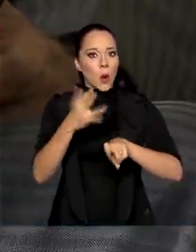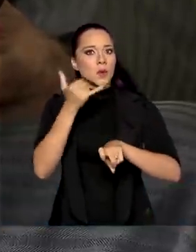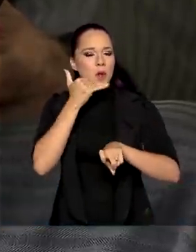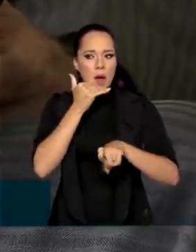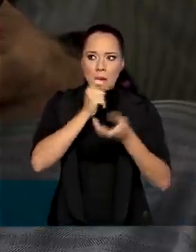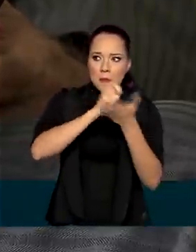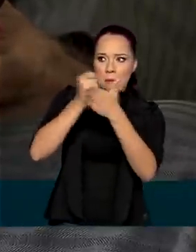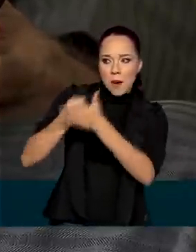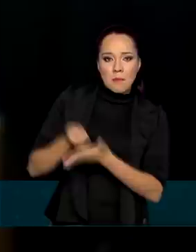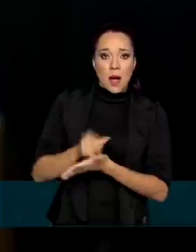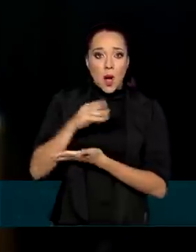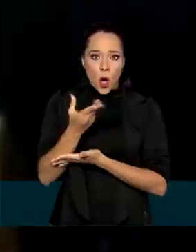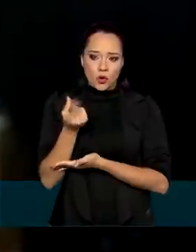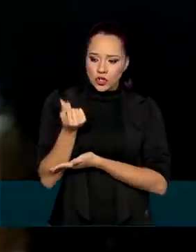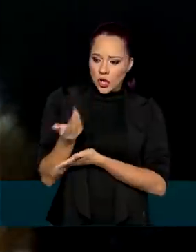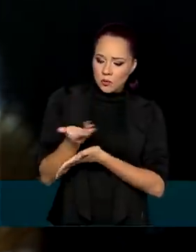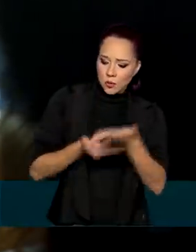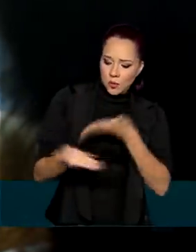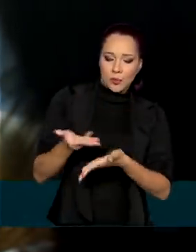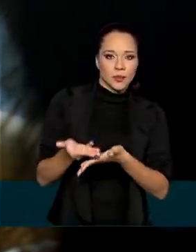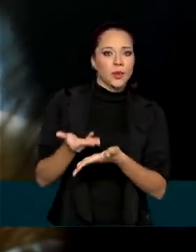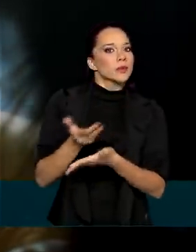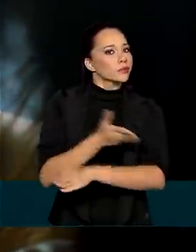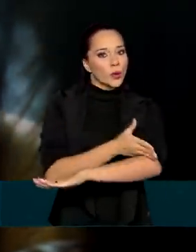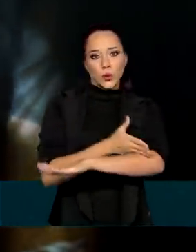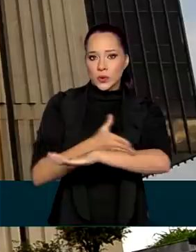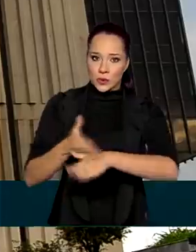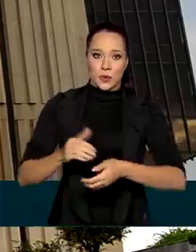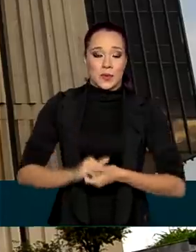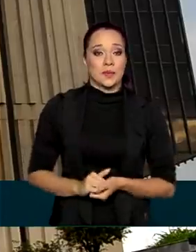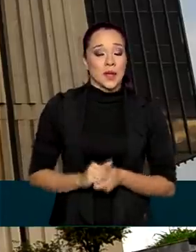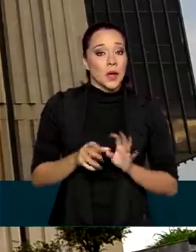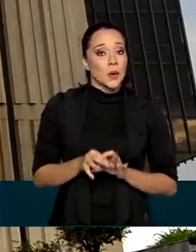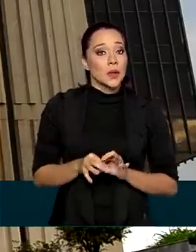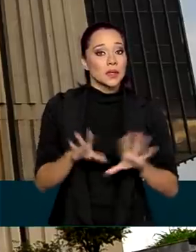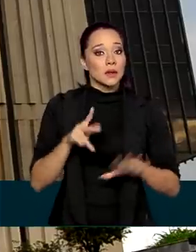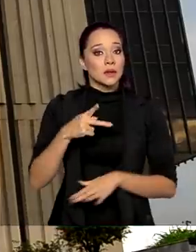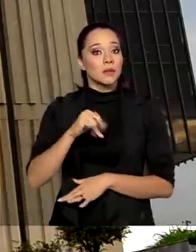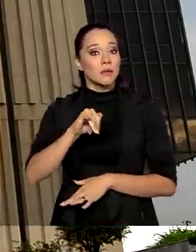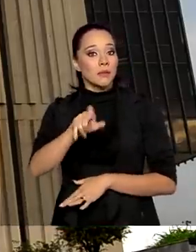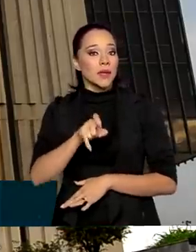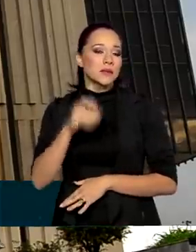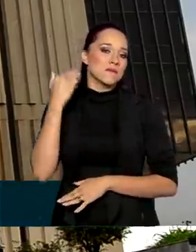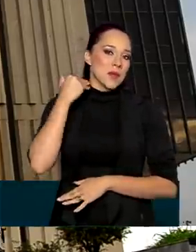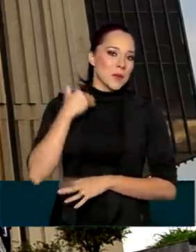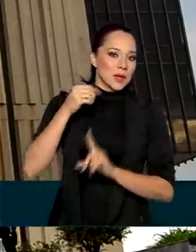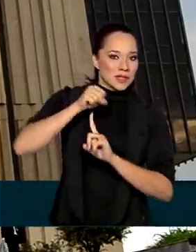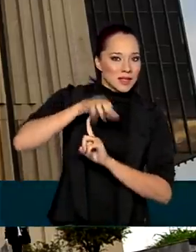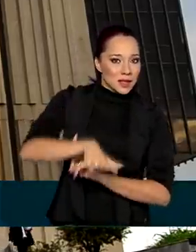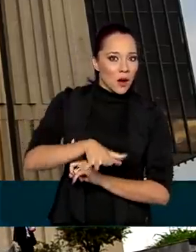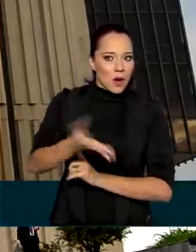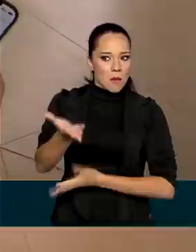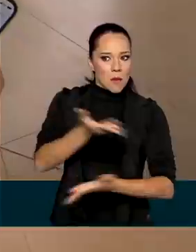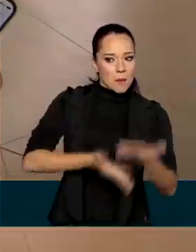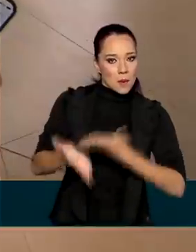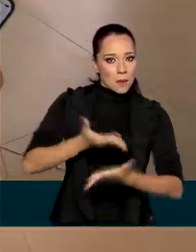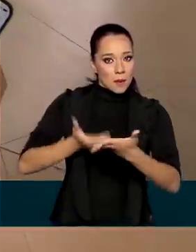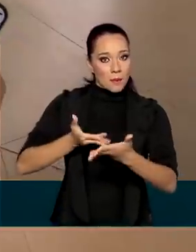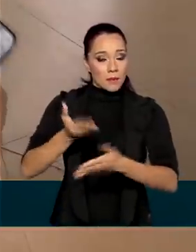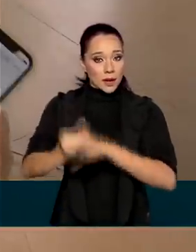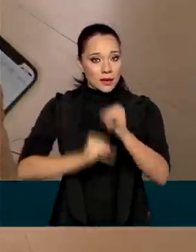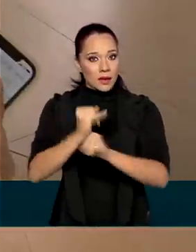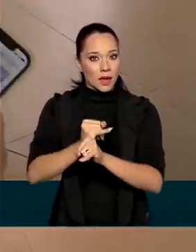pagamentos ou transferências ficou mais comum. E com o lançamento do PIX pelo Banco Central, as transações digitais